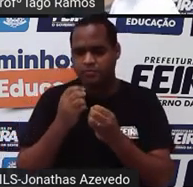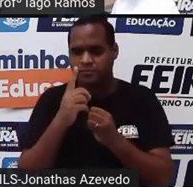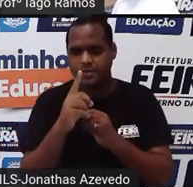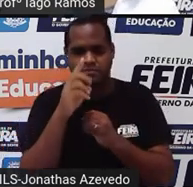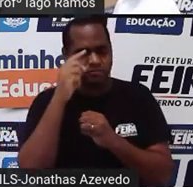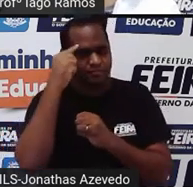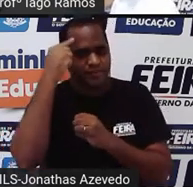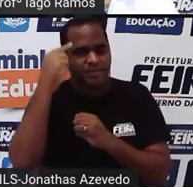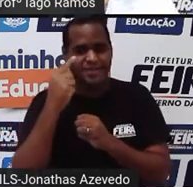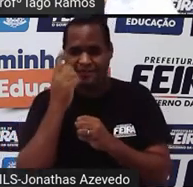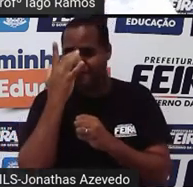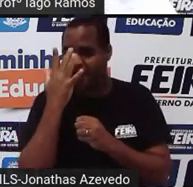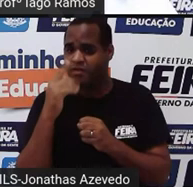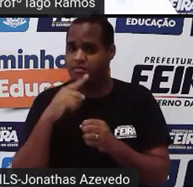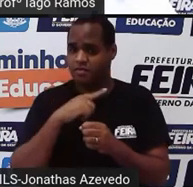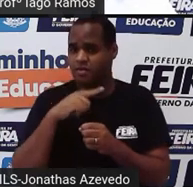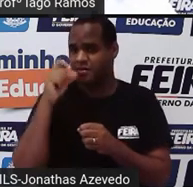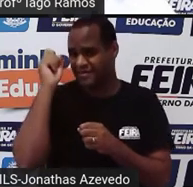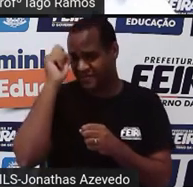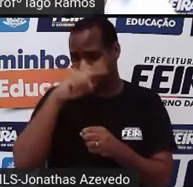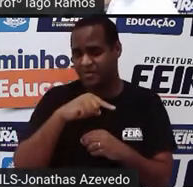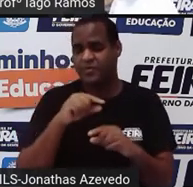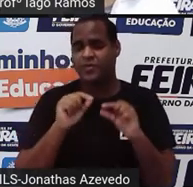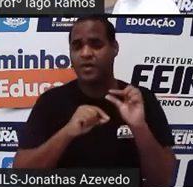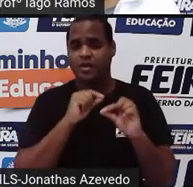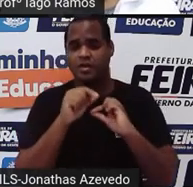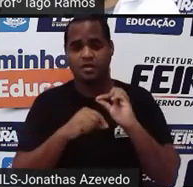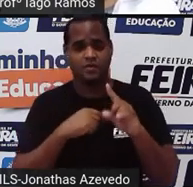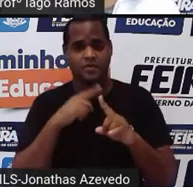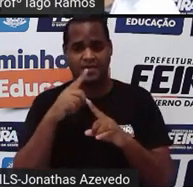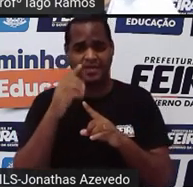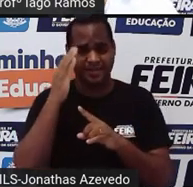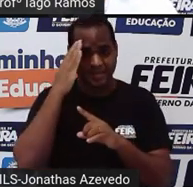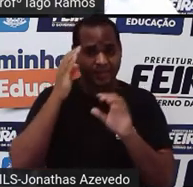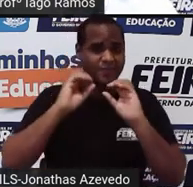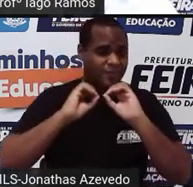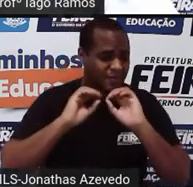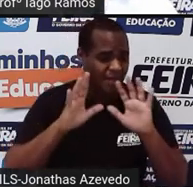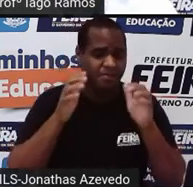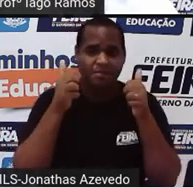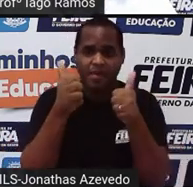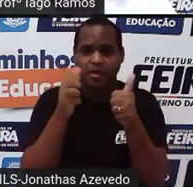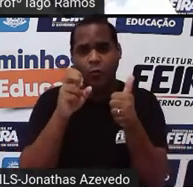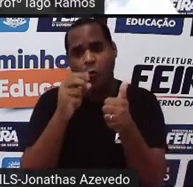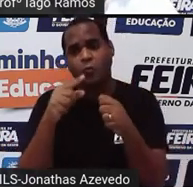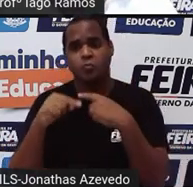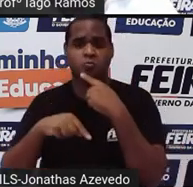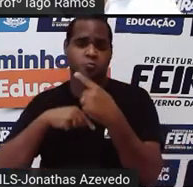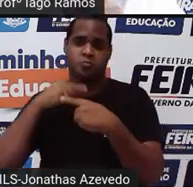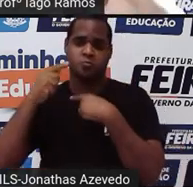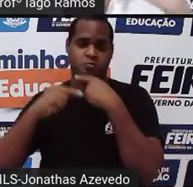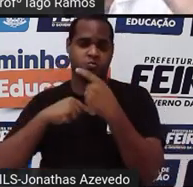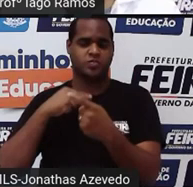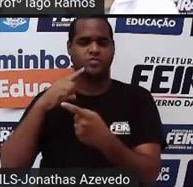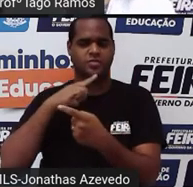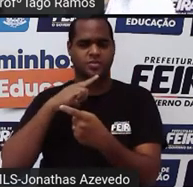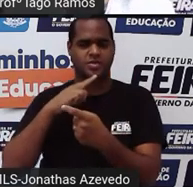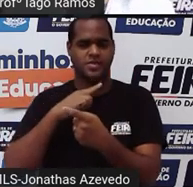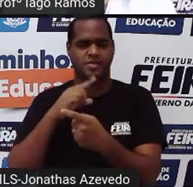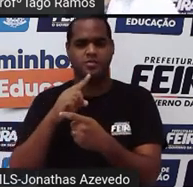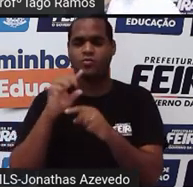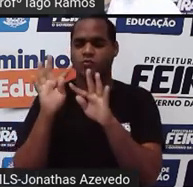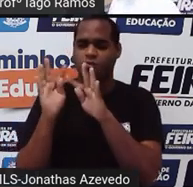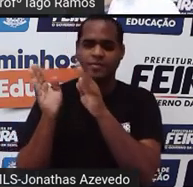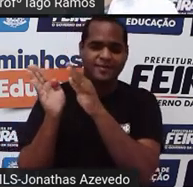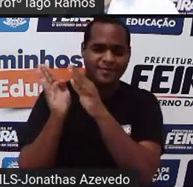onde foi mais fácil, onde foi mais difícil, onde você entendeu direitinho, onde ficou mais dúvida. E tudo isso